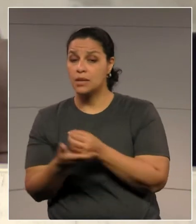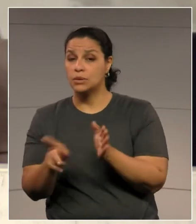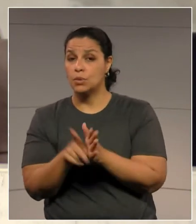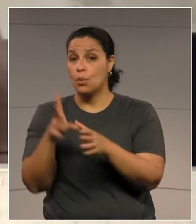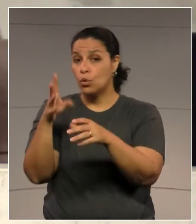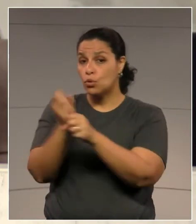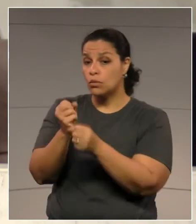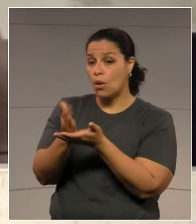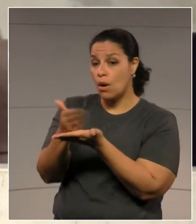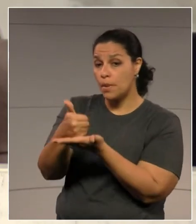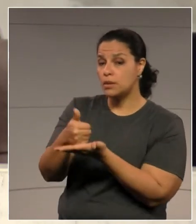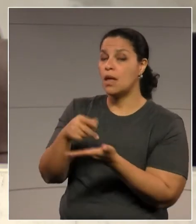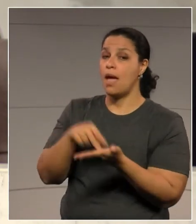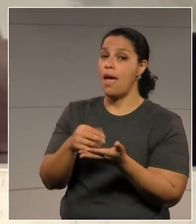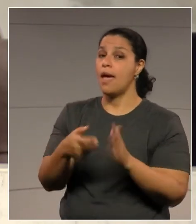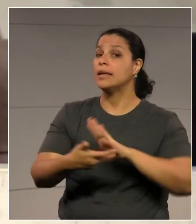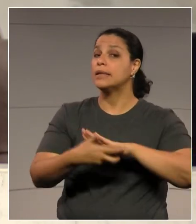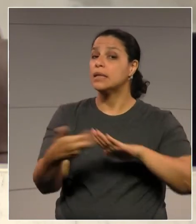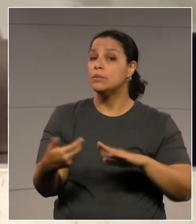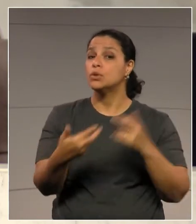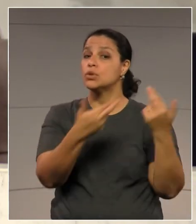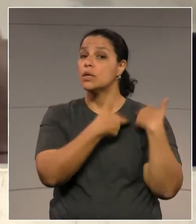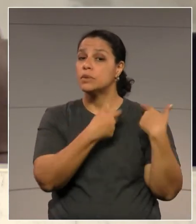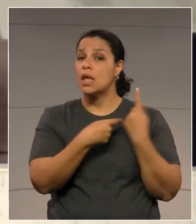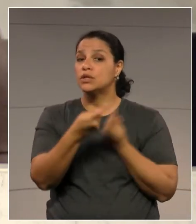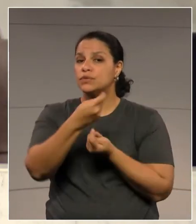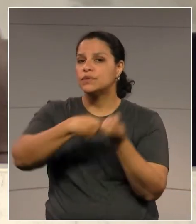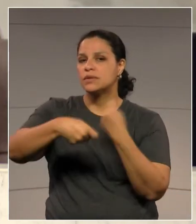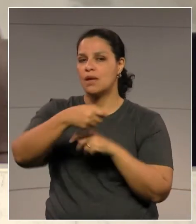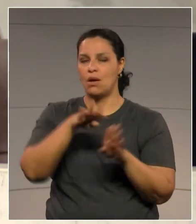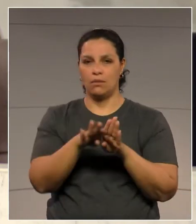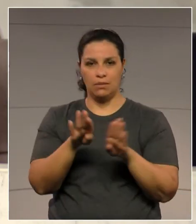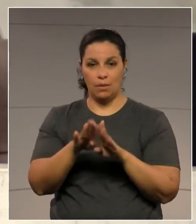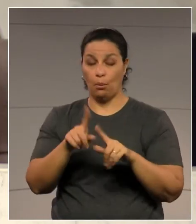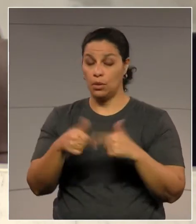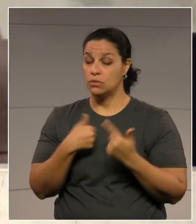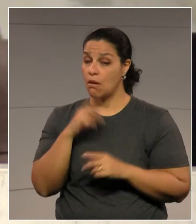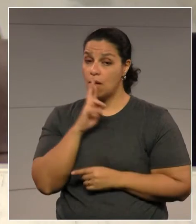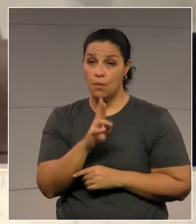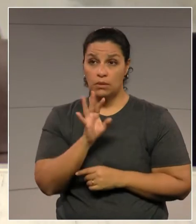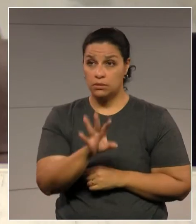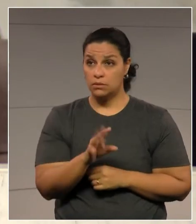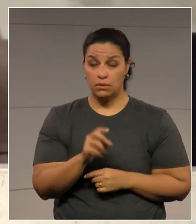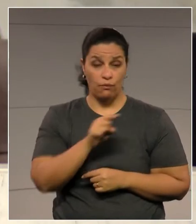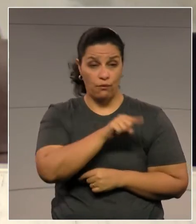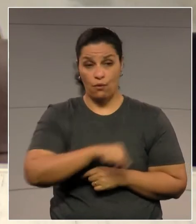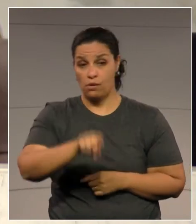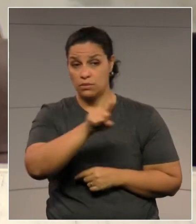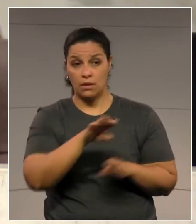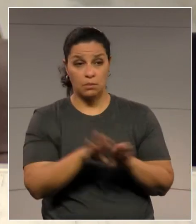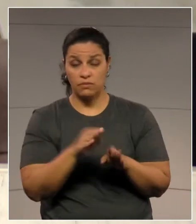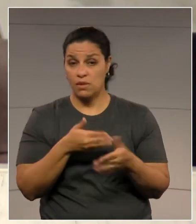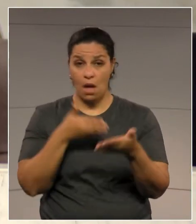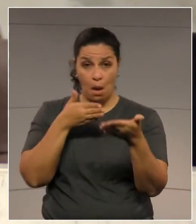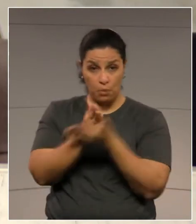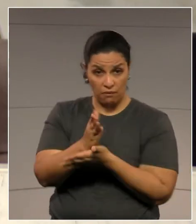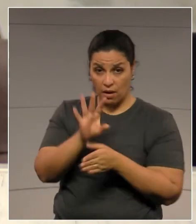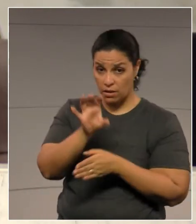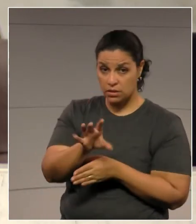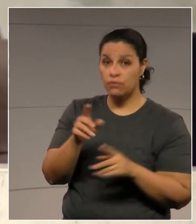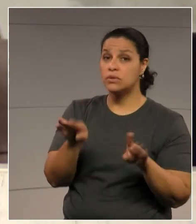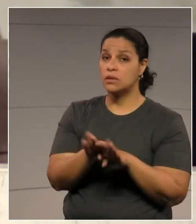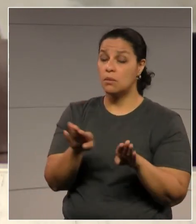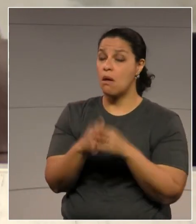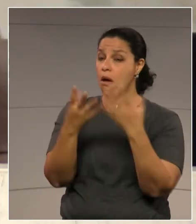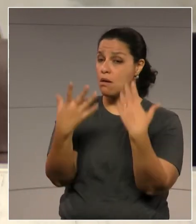receita é crime. É crime de responsabilidade. Então, a resposta está com os senhores. Se os senhores aprovaram isso, senhores